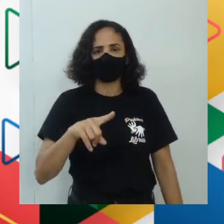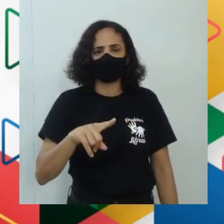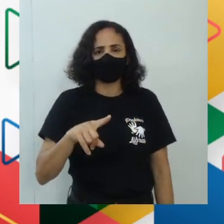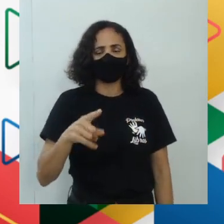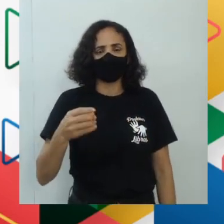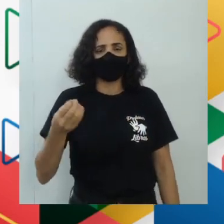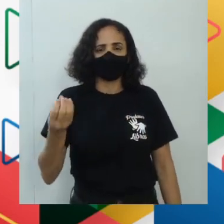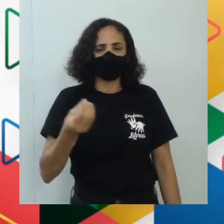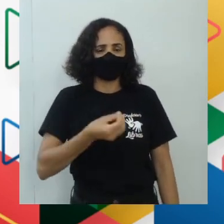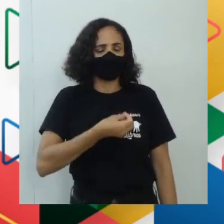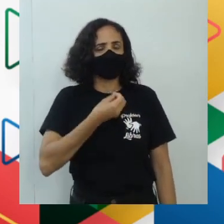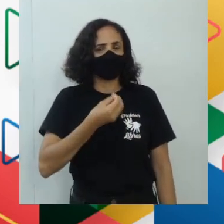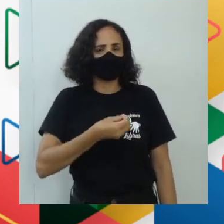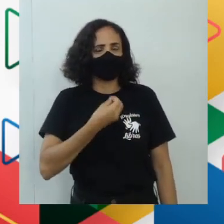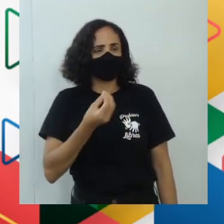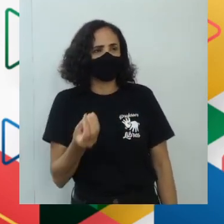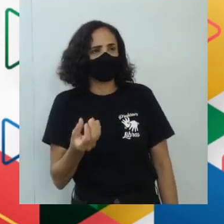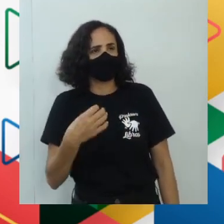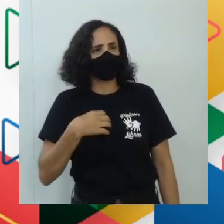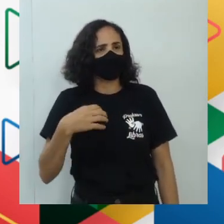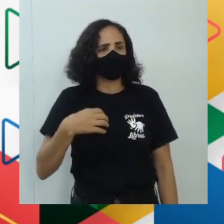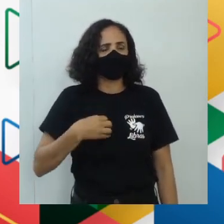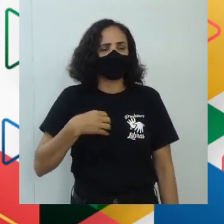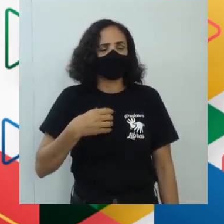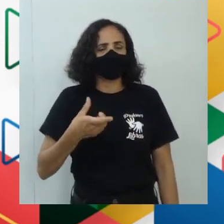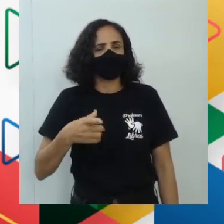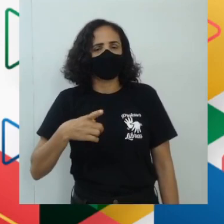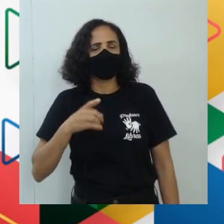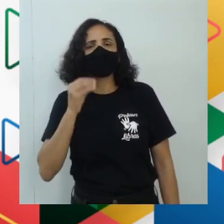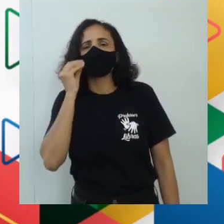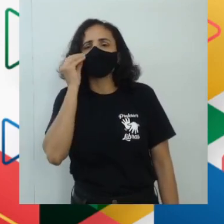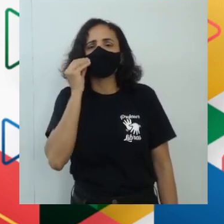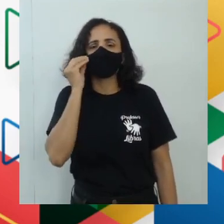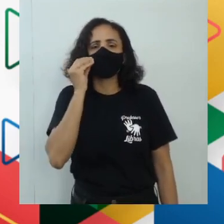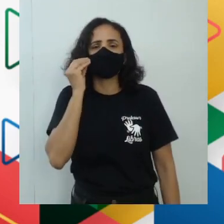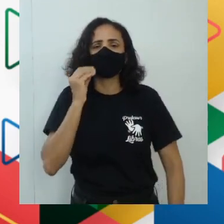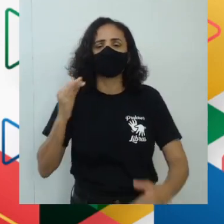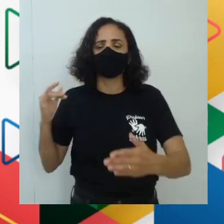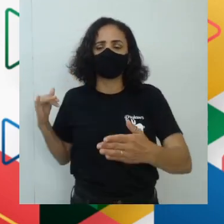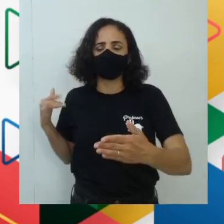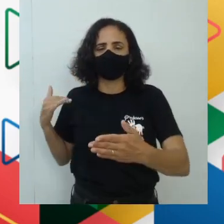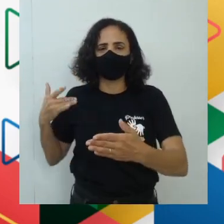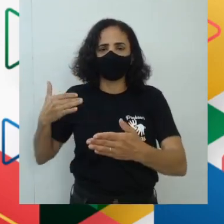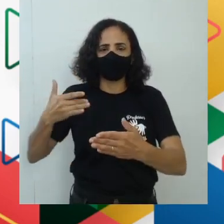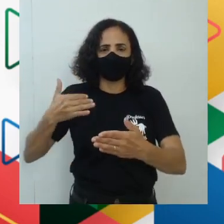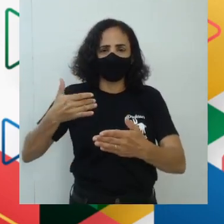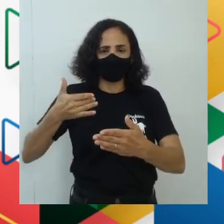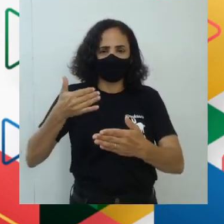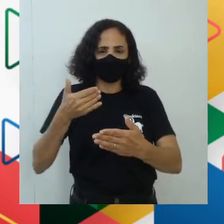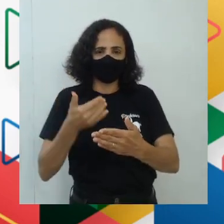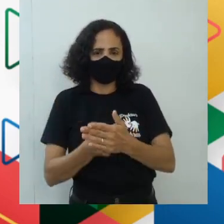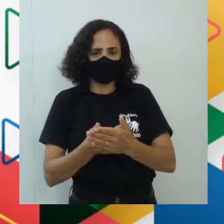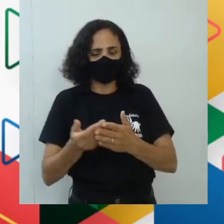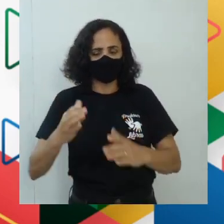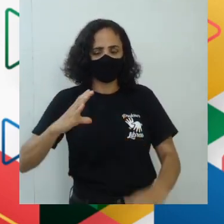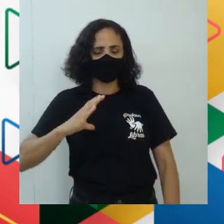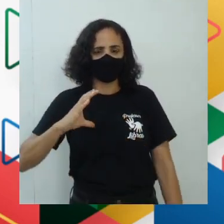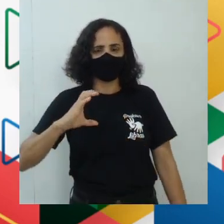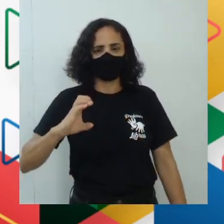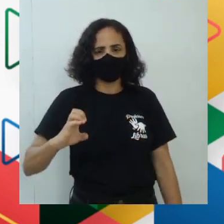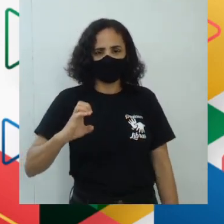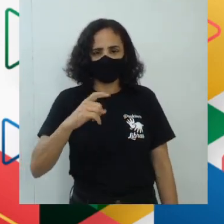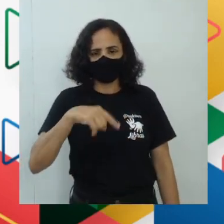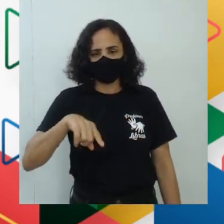viver aquilo que você sabe, que é aí por onde a filosofia começa a trabalhar um pouquinho as questões da ética, certo?